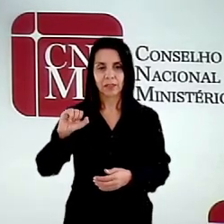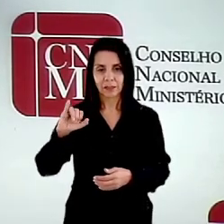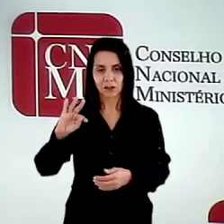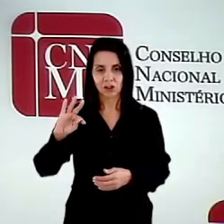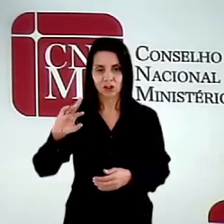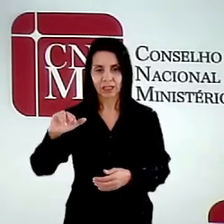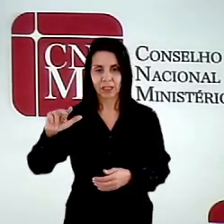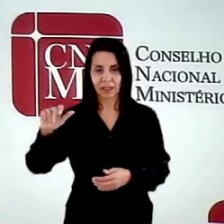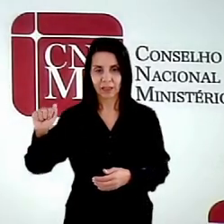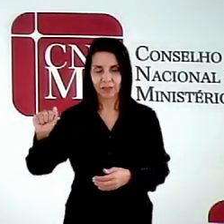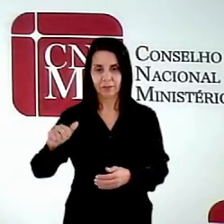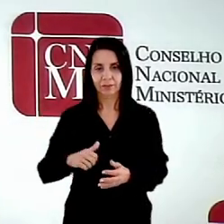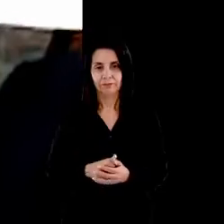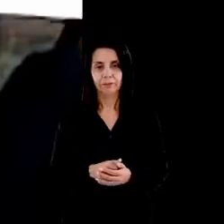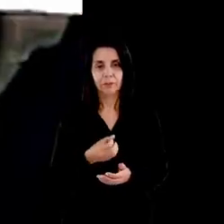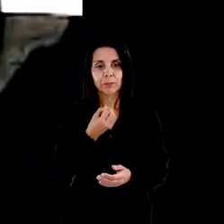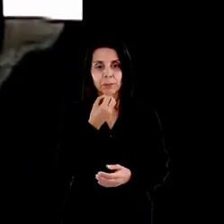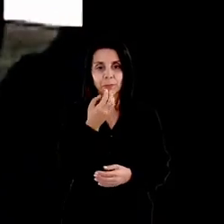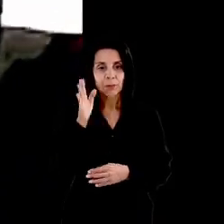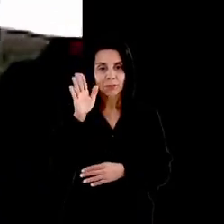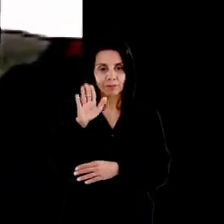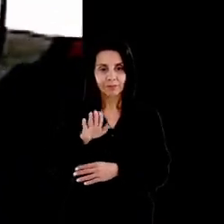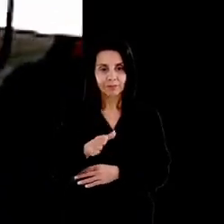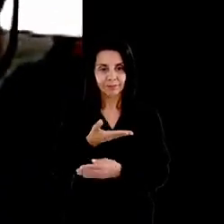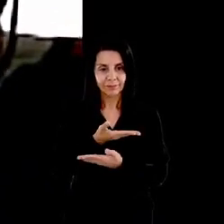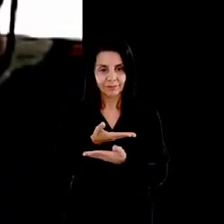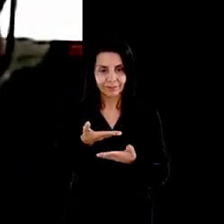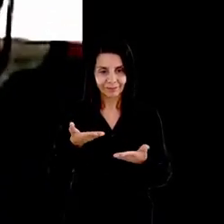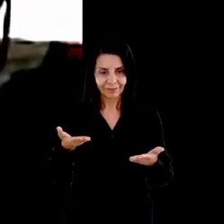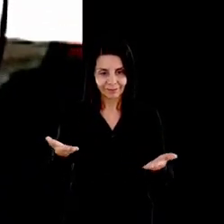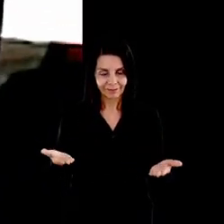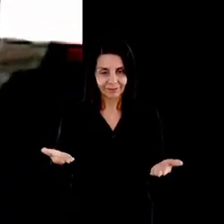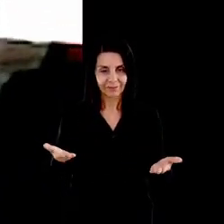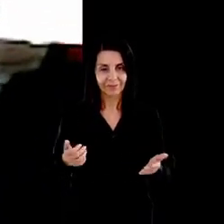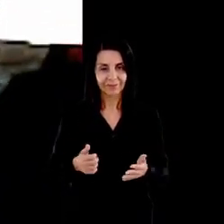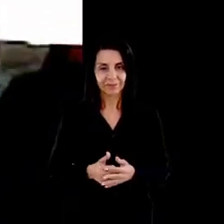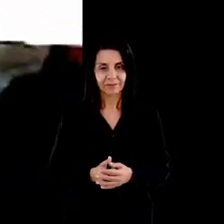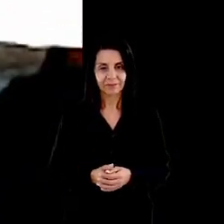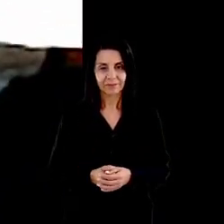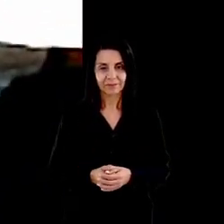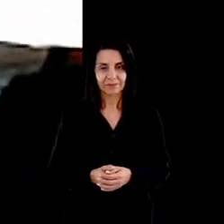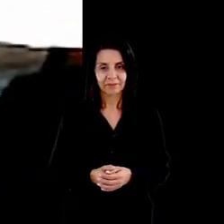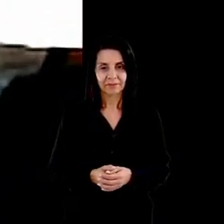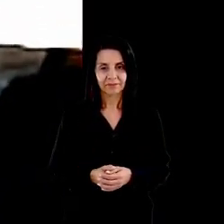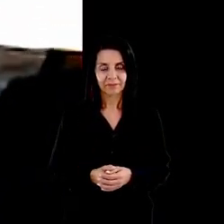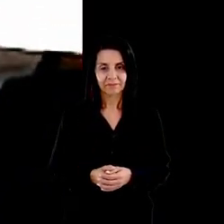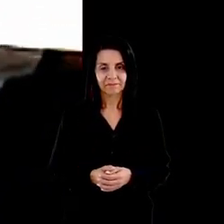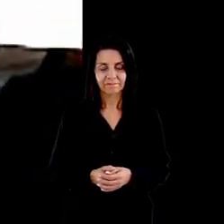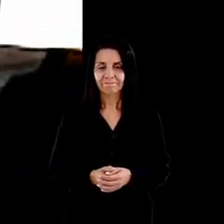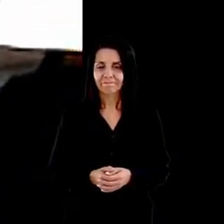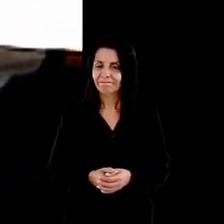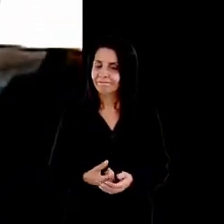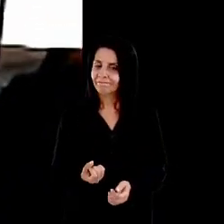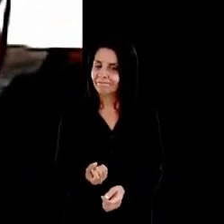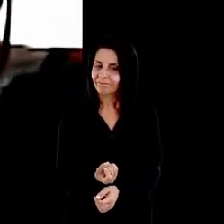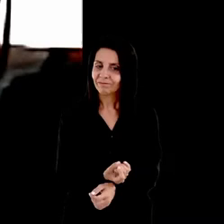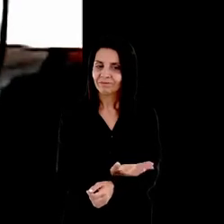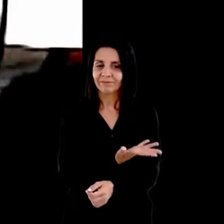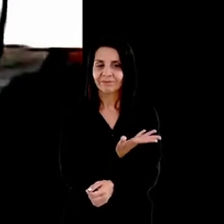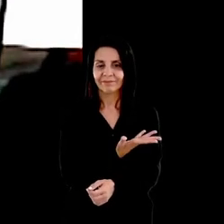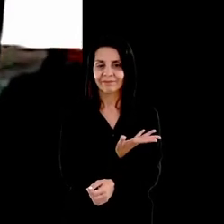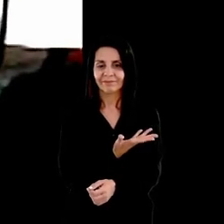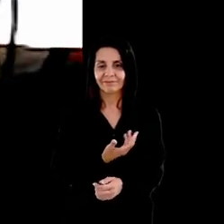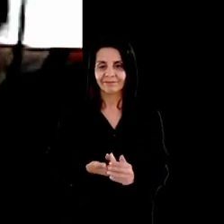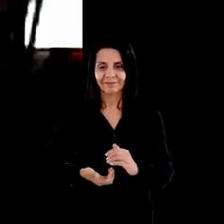boa tarde para todos para todas queria na verdade com muita emoção cumprimentar